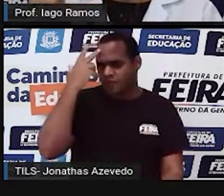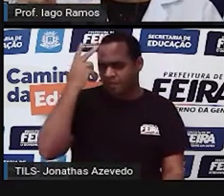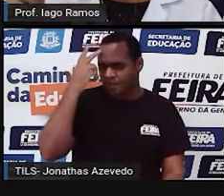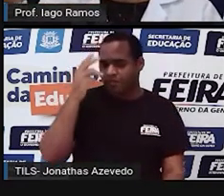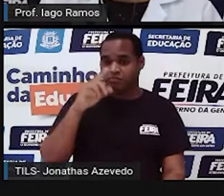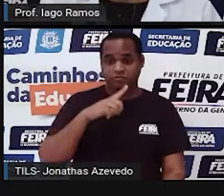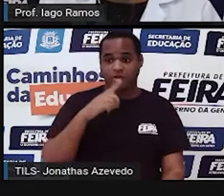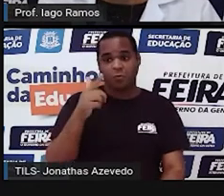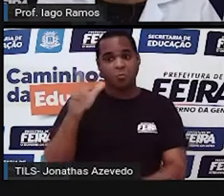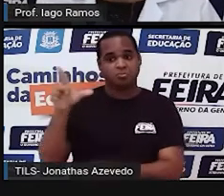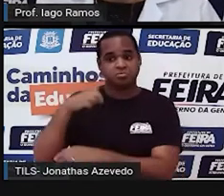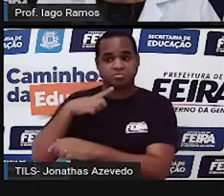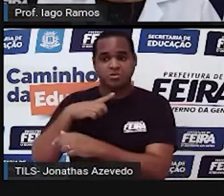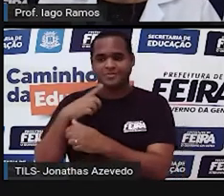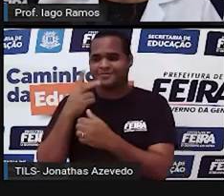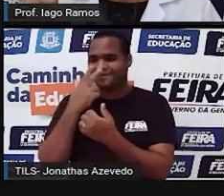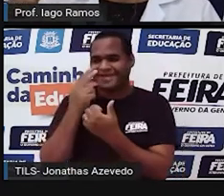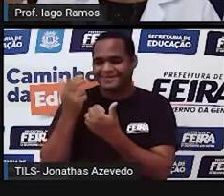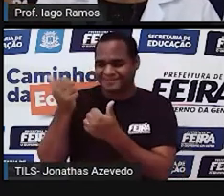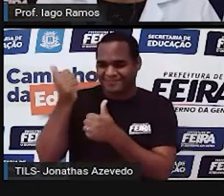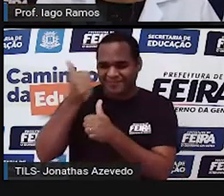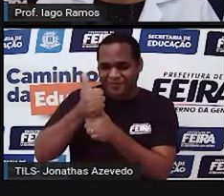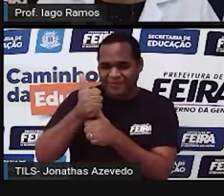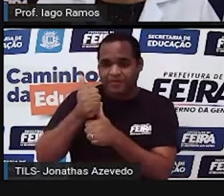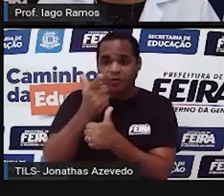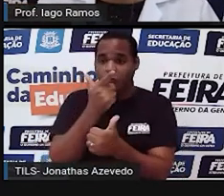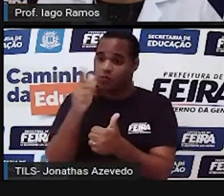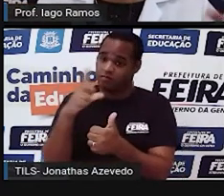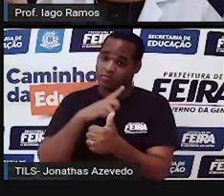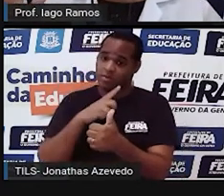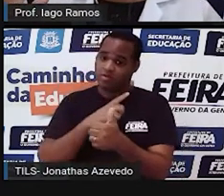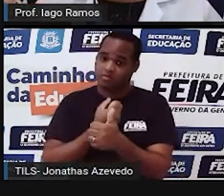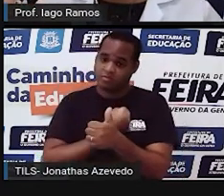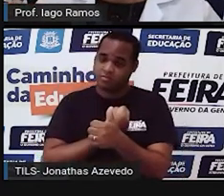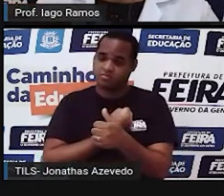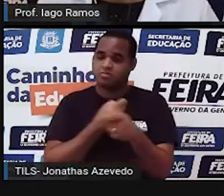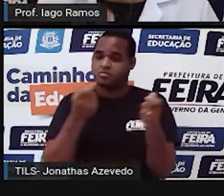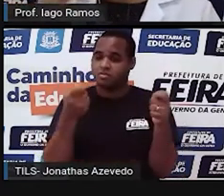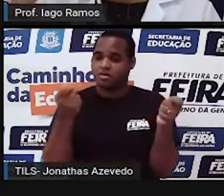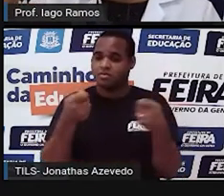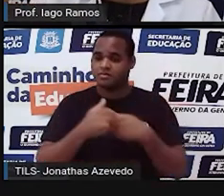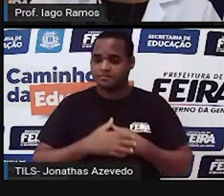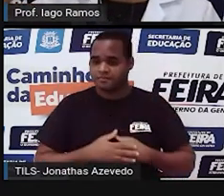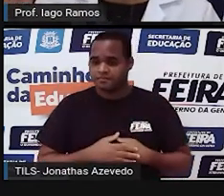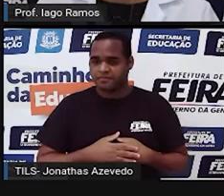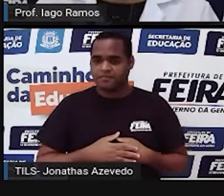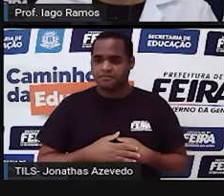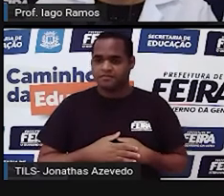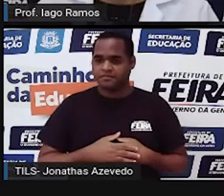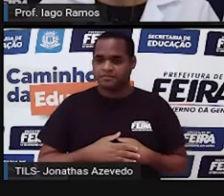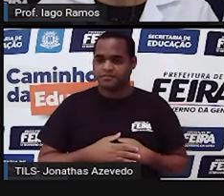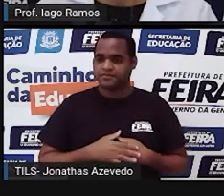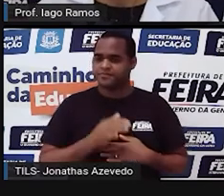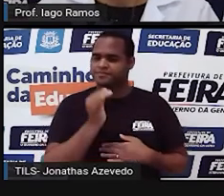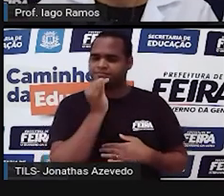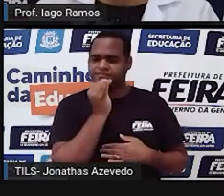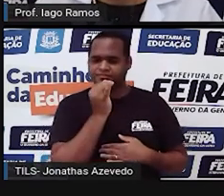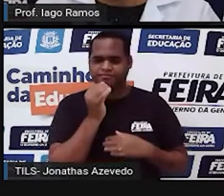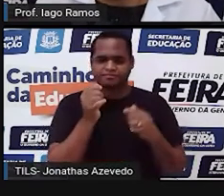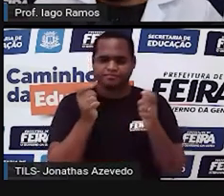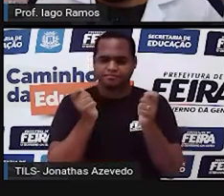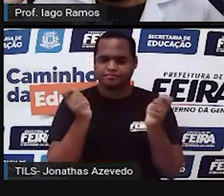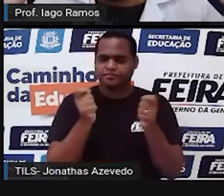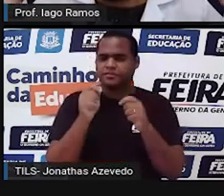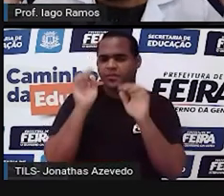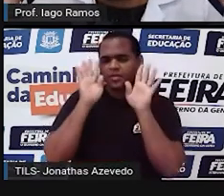seu sucessor, que é aquele número que vem depois. Então, por exemplo, vou lá pensar num número gigantão. Ó, um